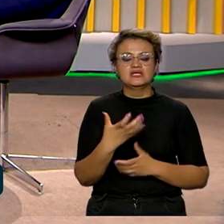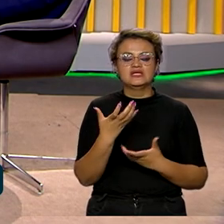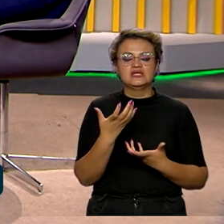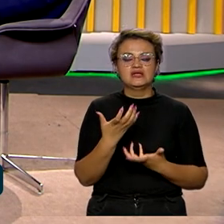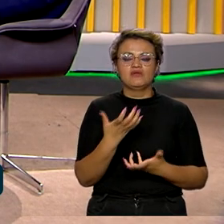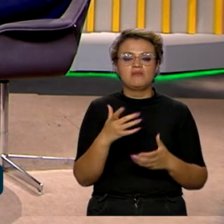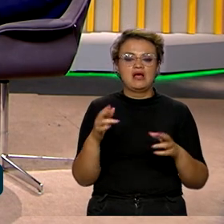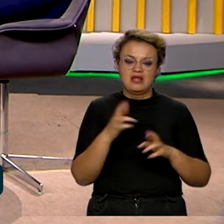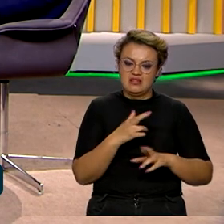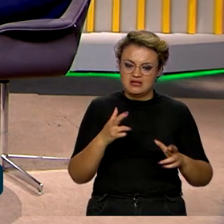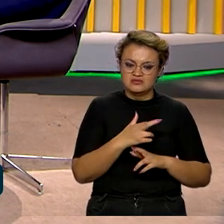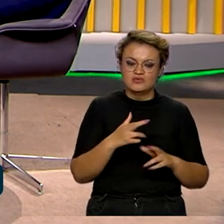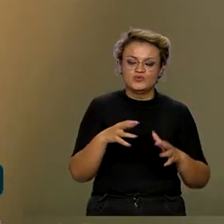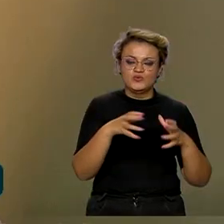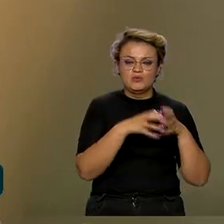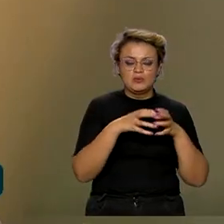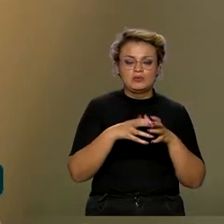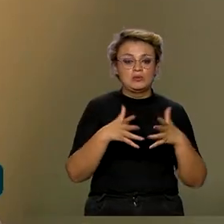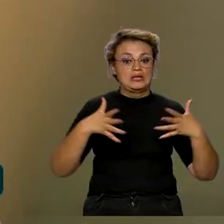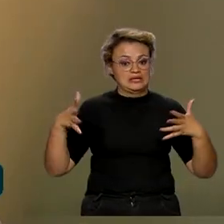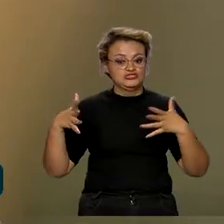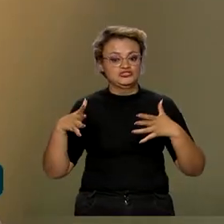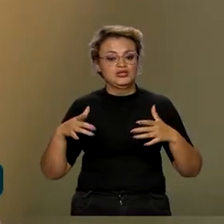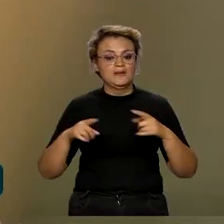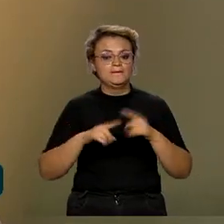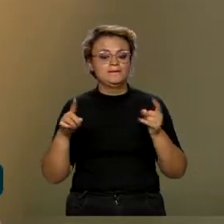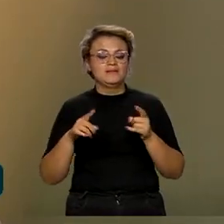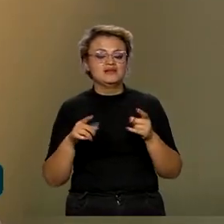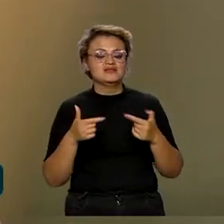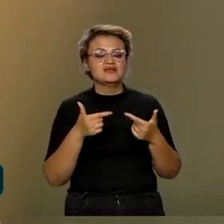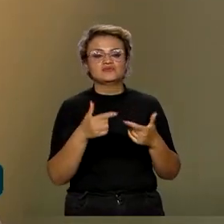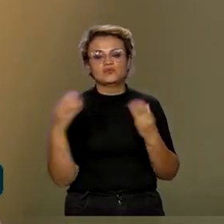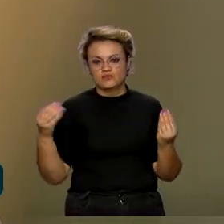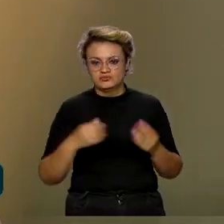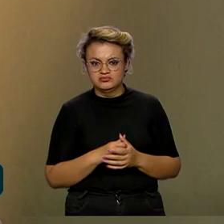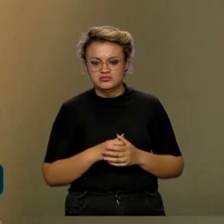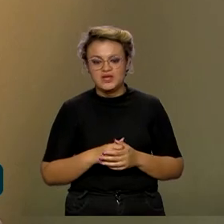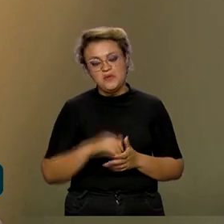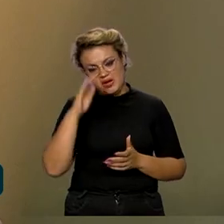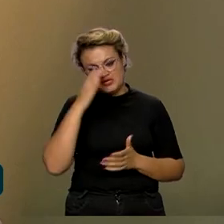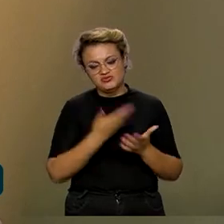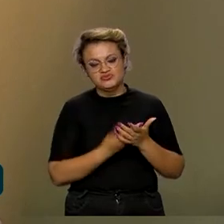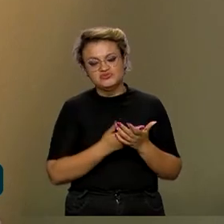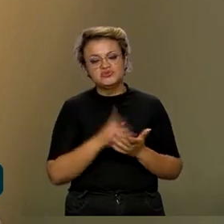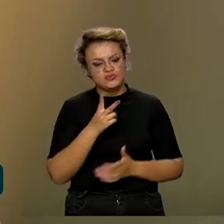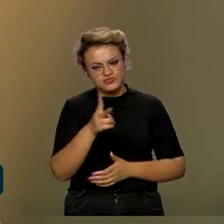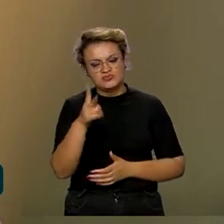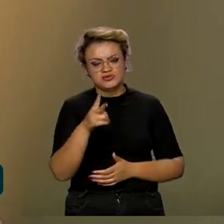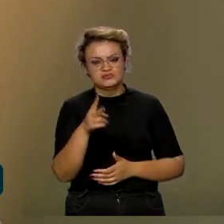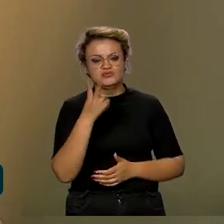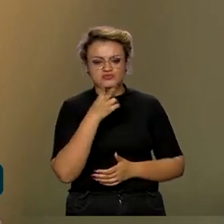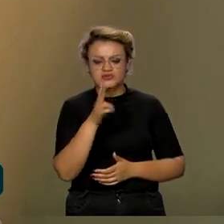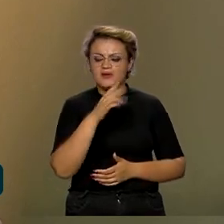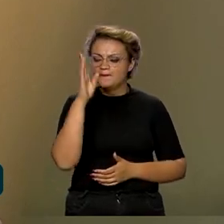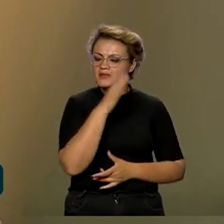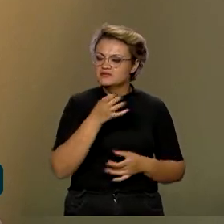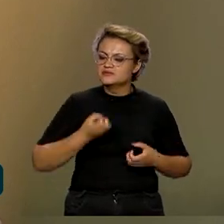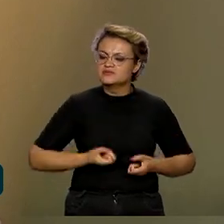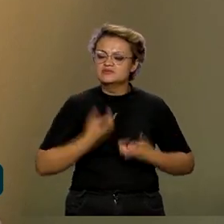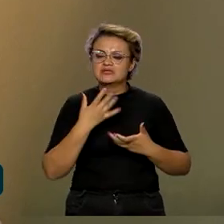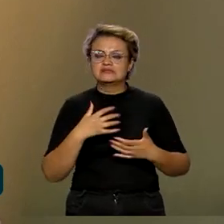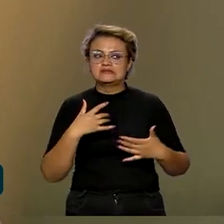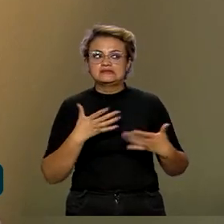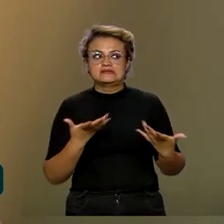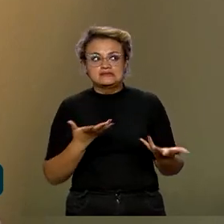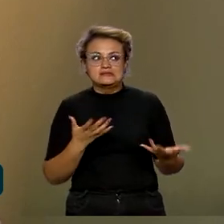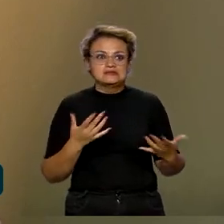a fazer parte de grupos muito grandes e que eles não sejam operacionais. Então, eu creio que continua tendo, né, o Brasil está expressando esse receio,